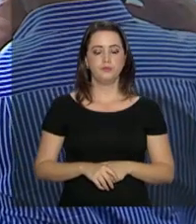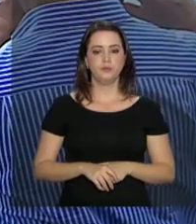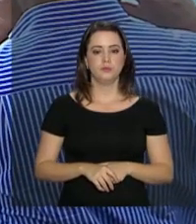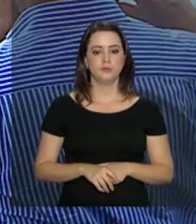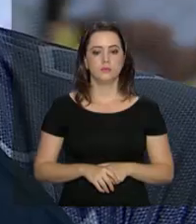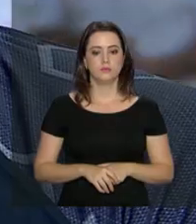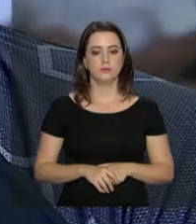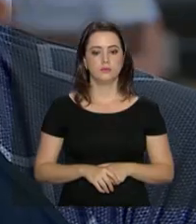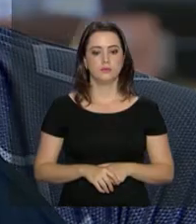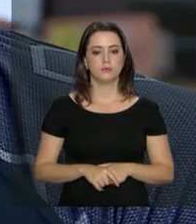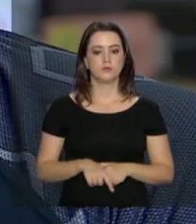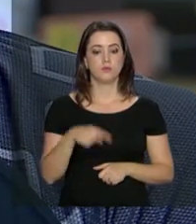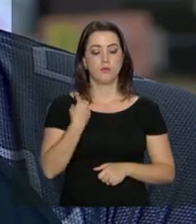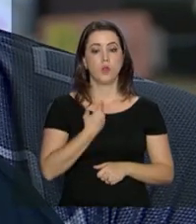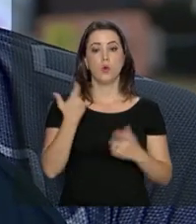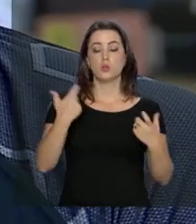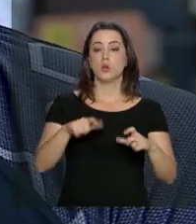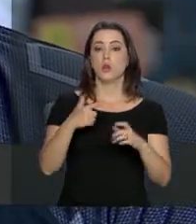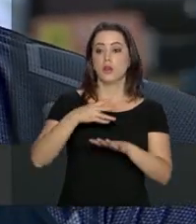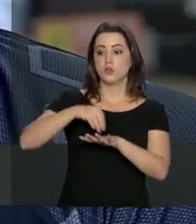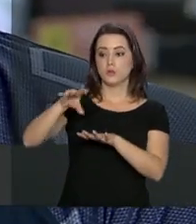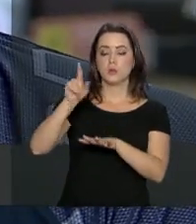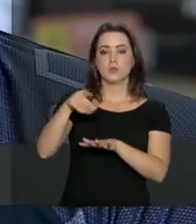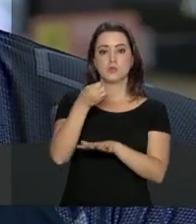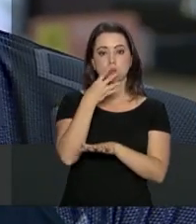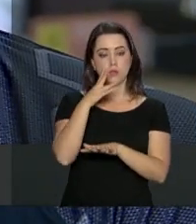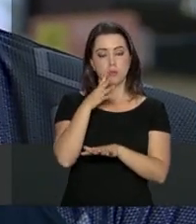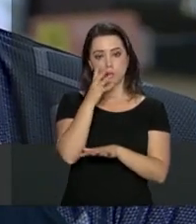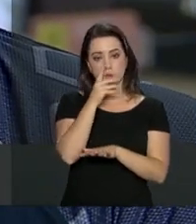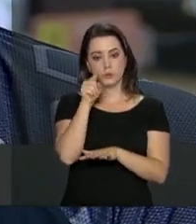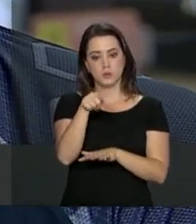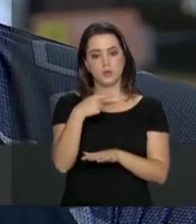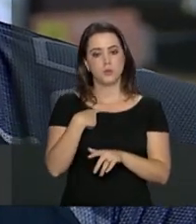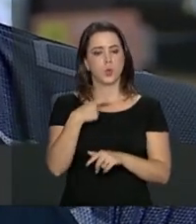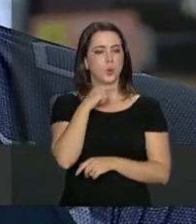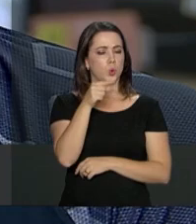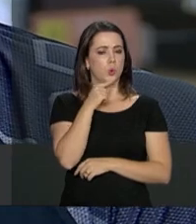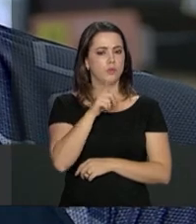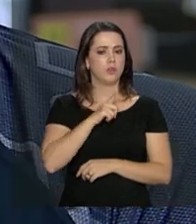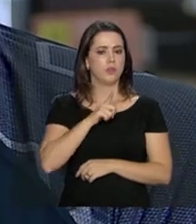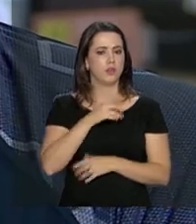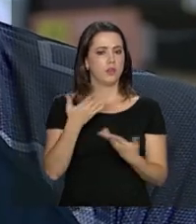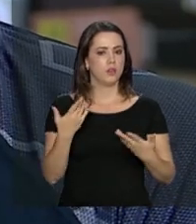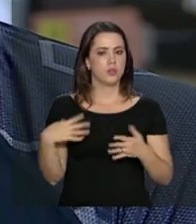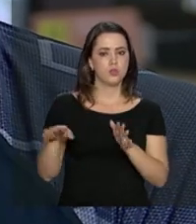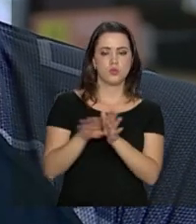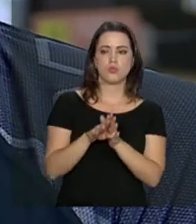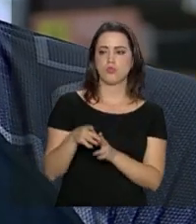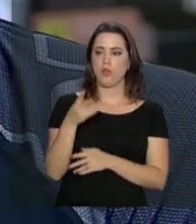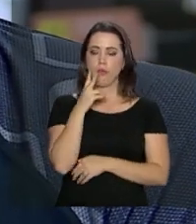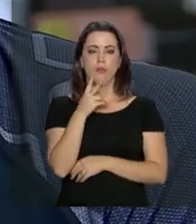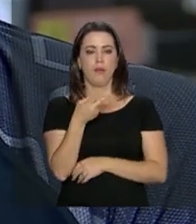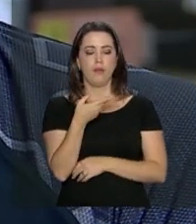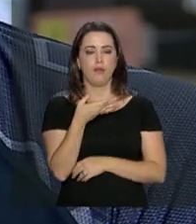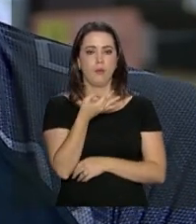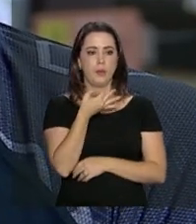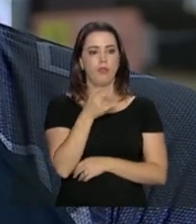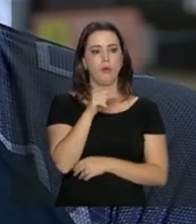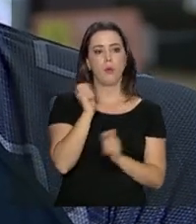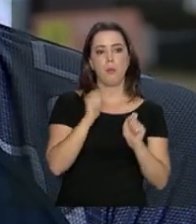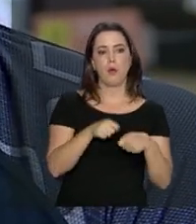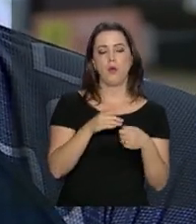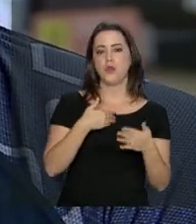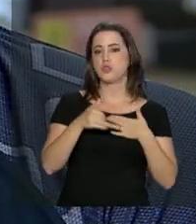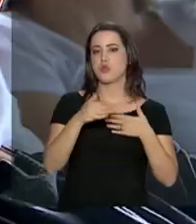Os postos de informação são muito interessantes porque ele ajuda o turista em toda dúvida. O turista não chega achando aqui que